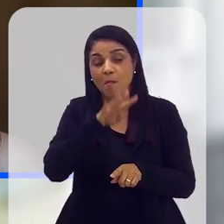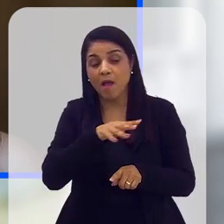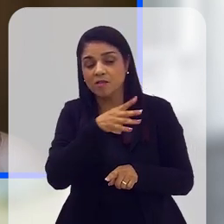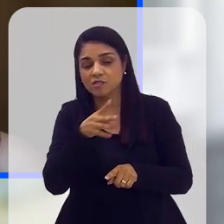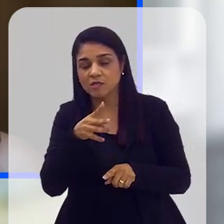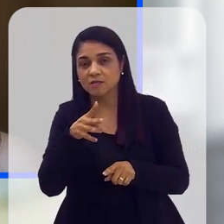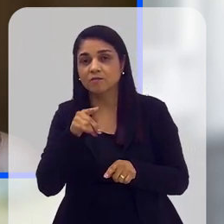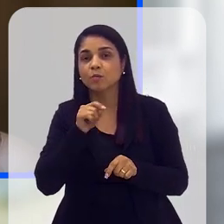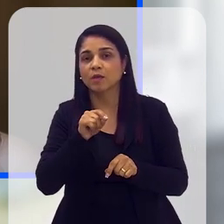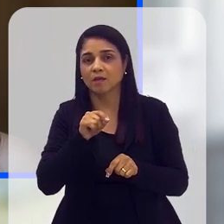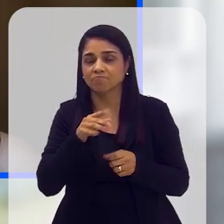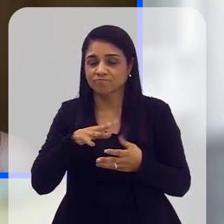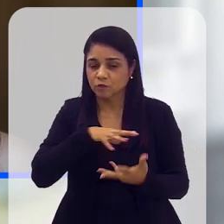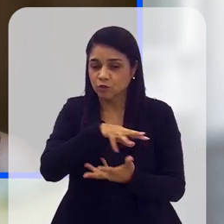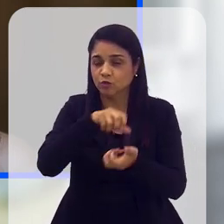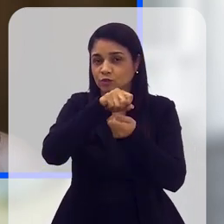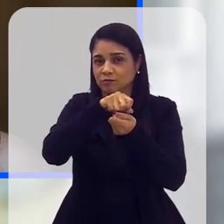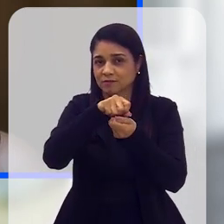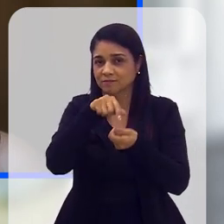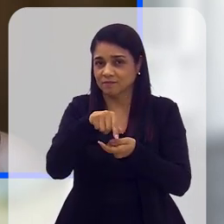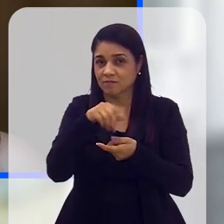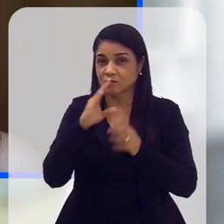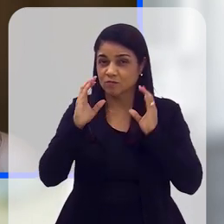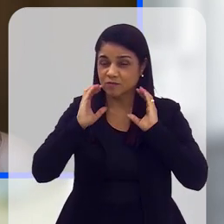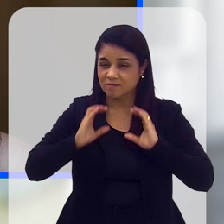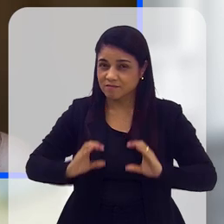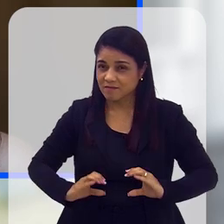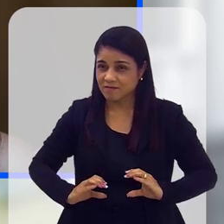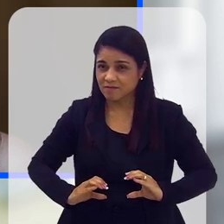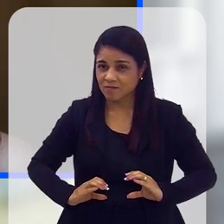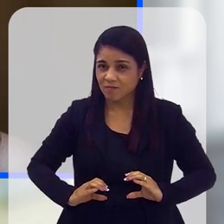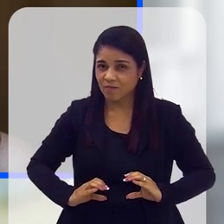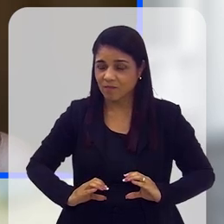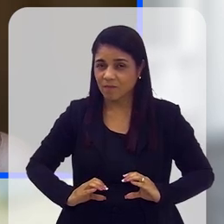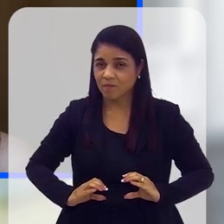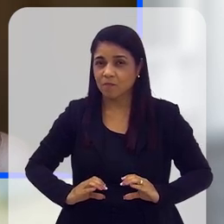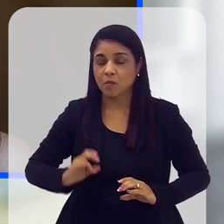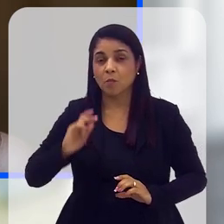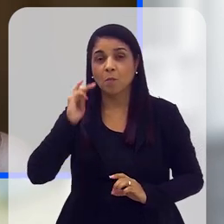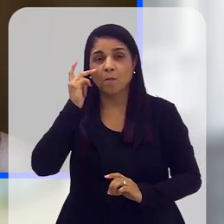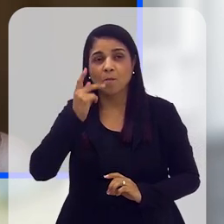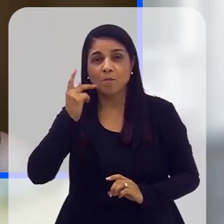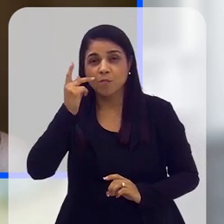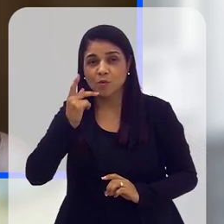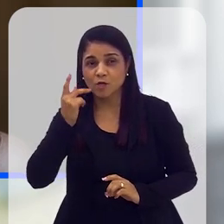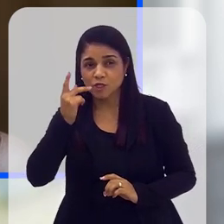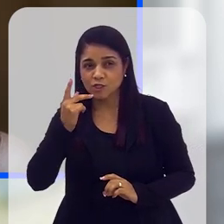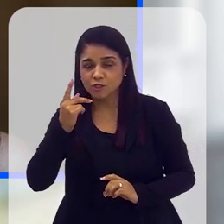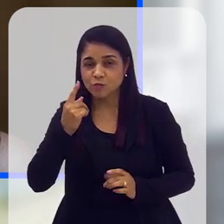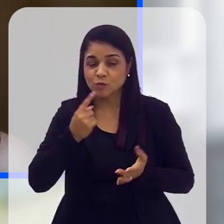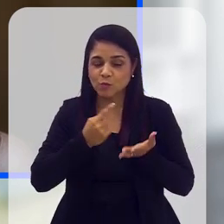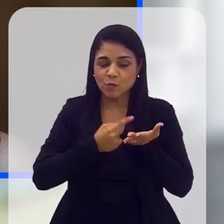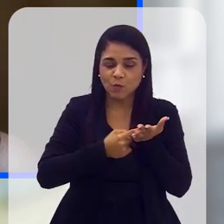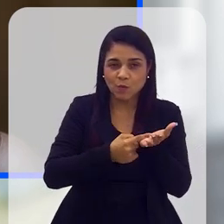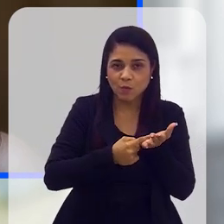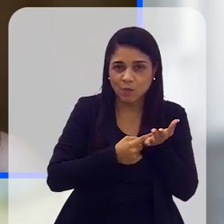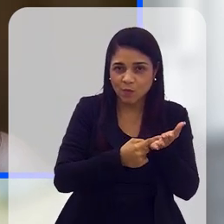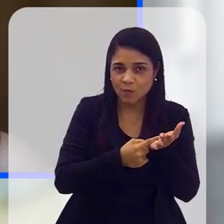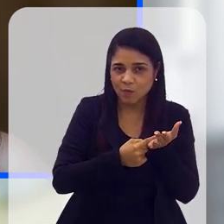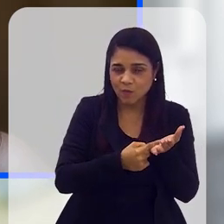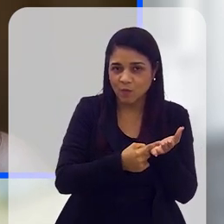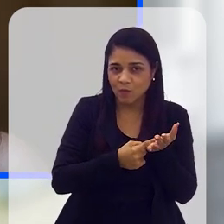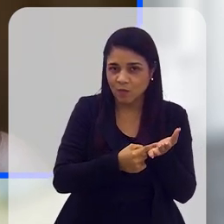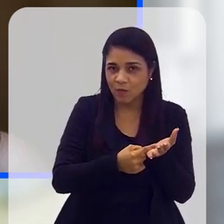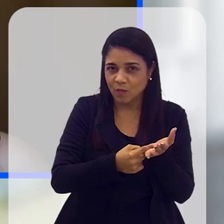em função de uma agenda que seja uma agenda mais sustentável. Então, quando o cidadão elege um político que está